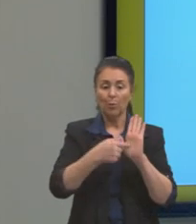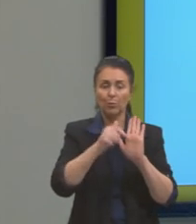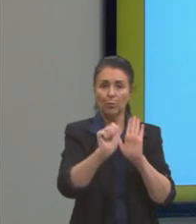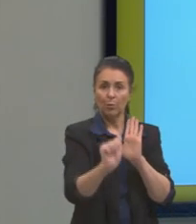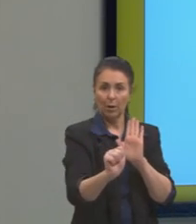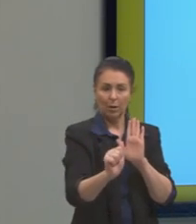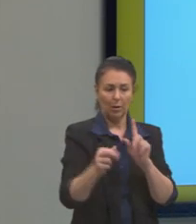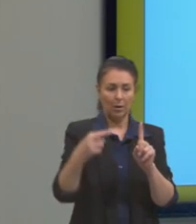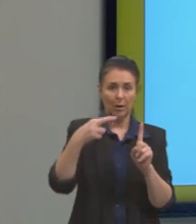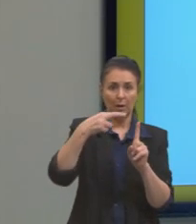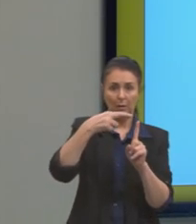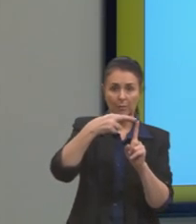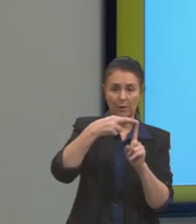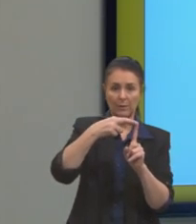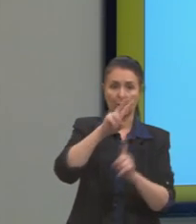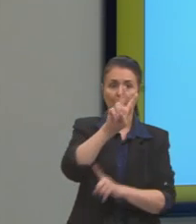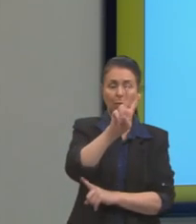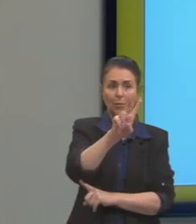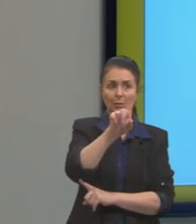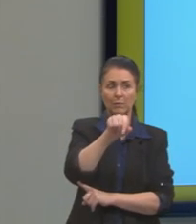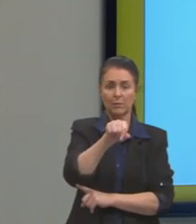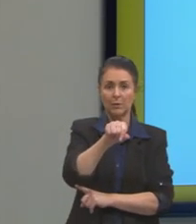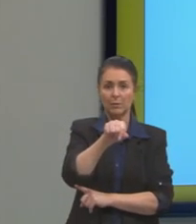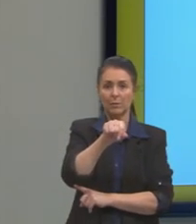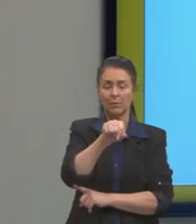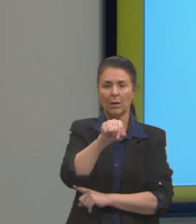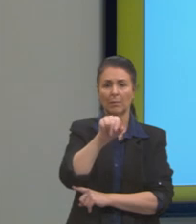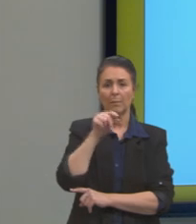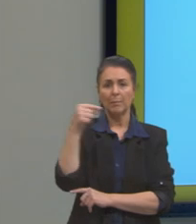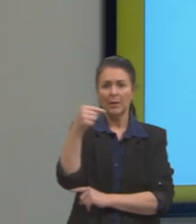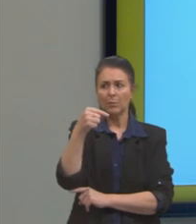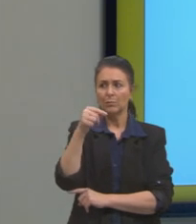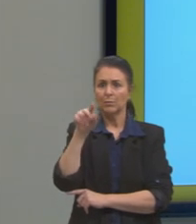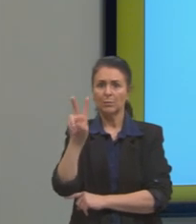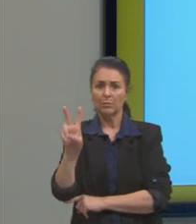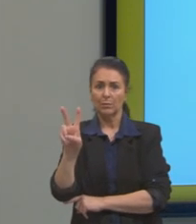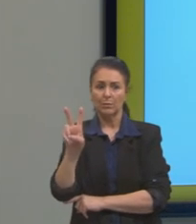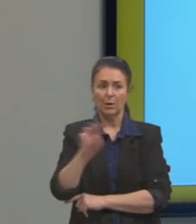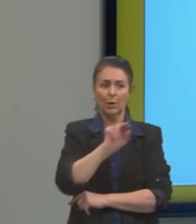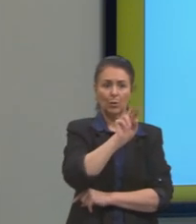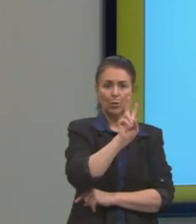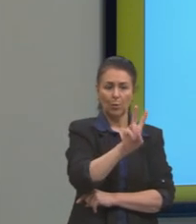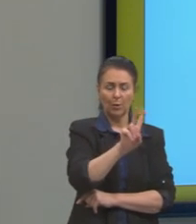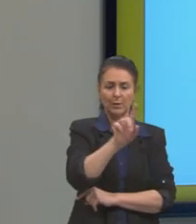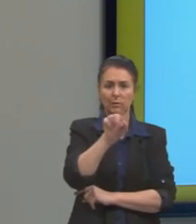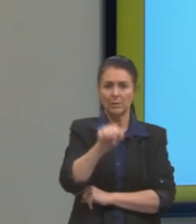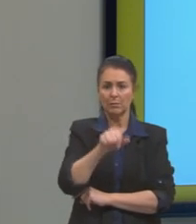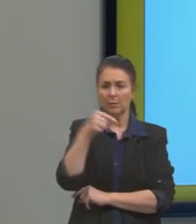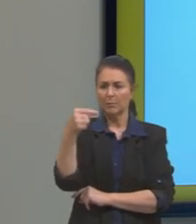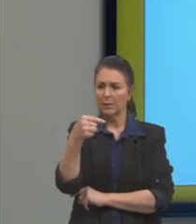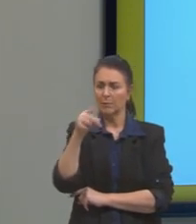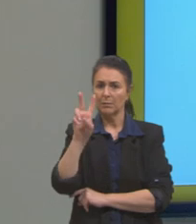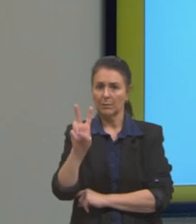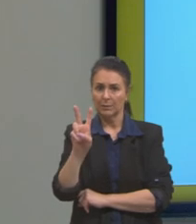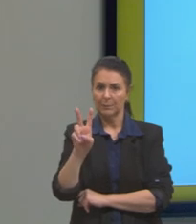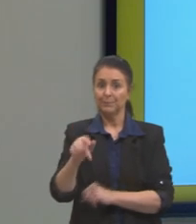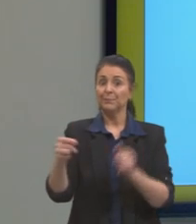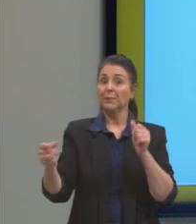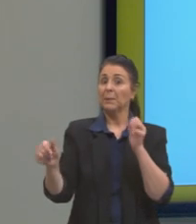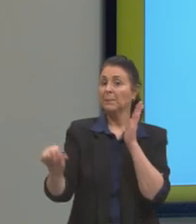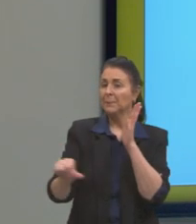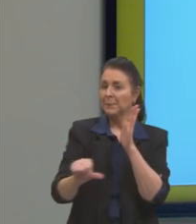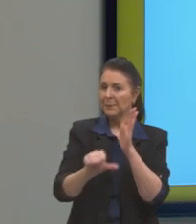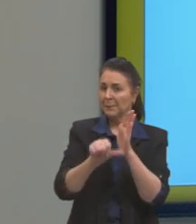referência é 2, menos 2. O que significa esse 2, menos 2? Que, primeiro, eu vou pegar o referencial